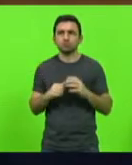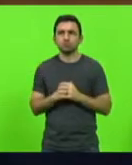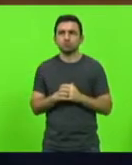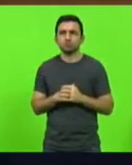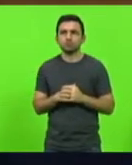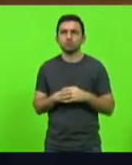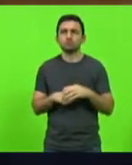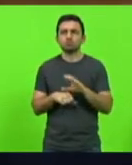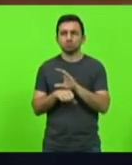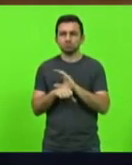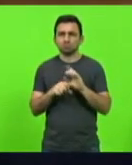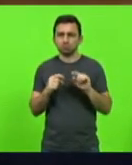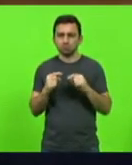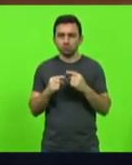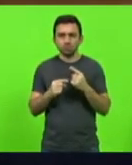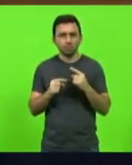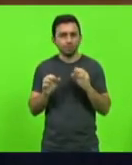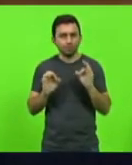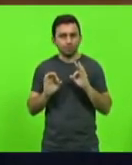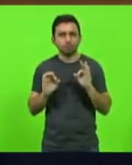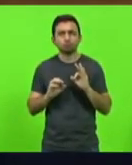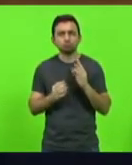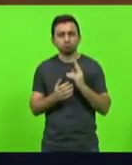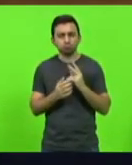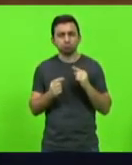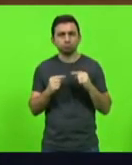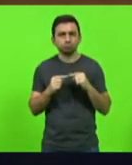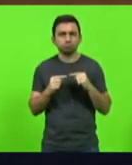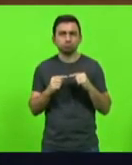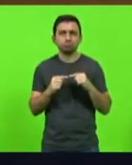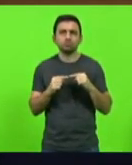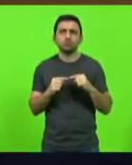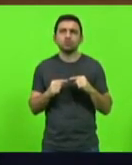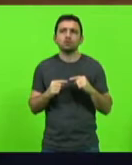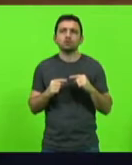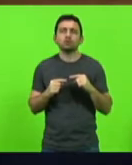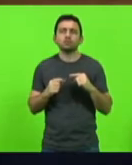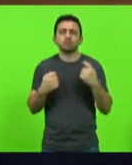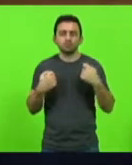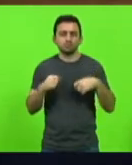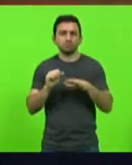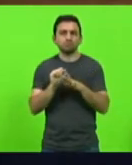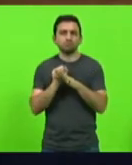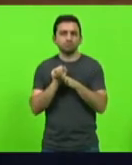inconstitucionalidade. O que nós queremos é garantir que o Estado tenha